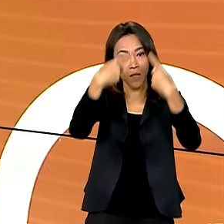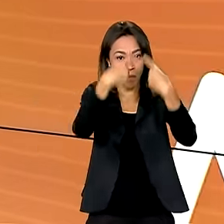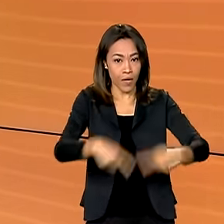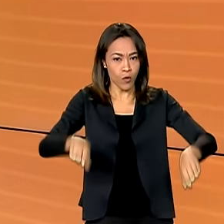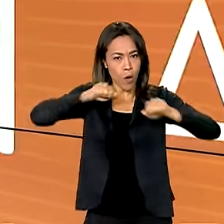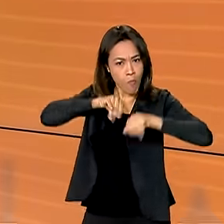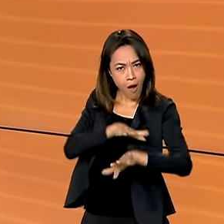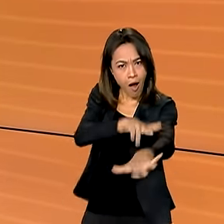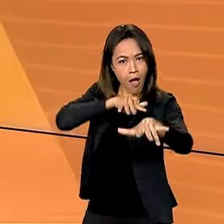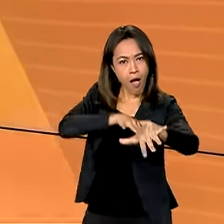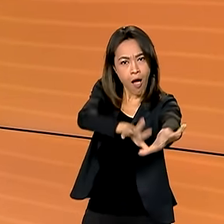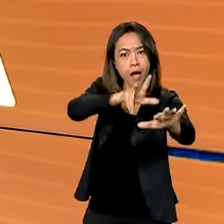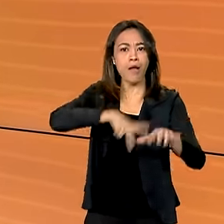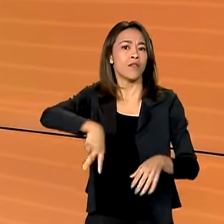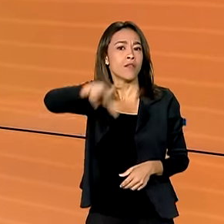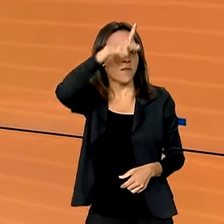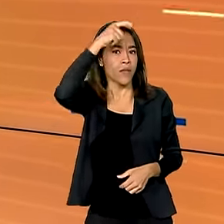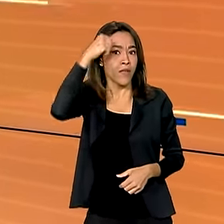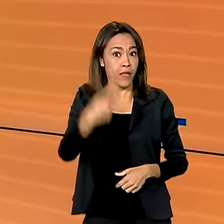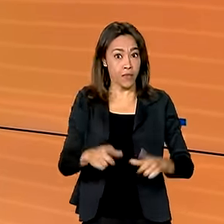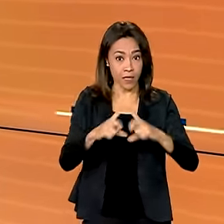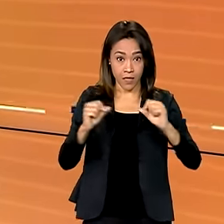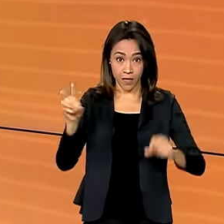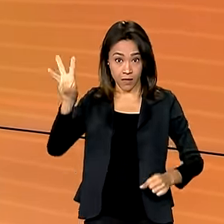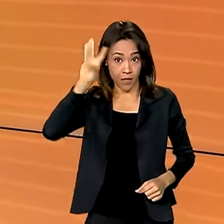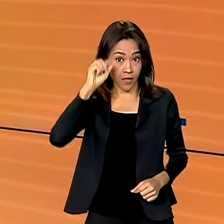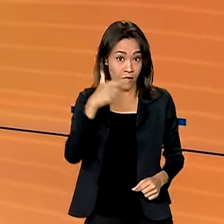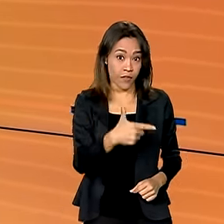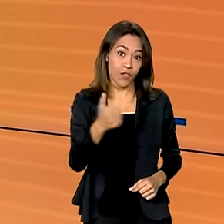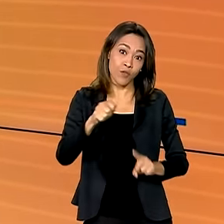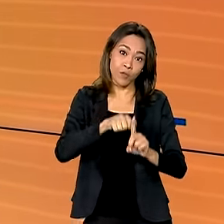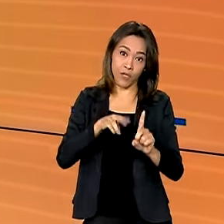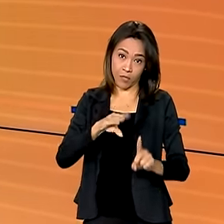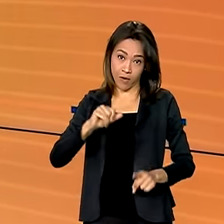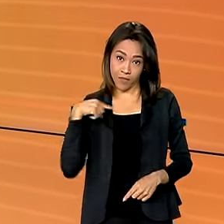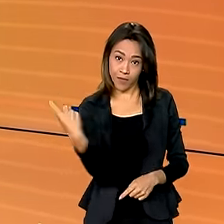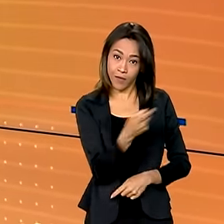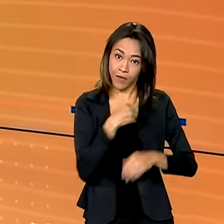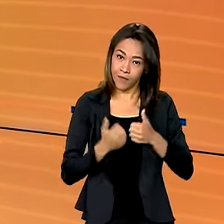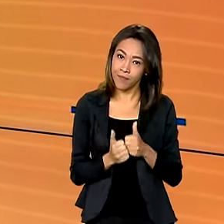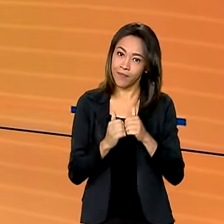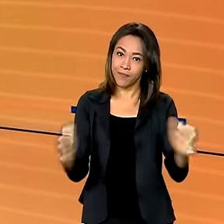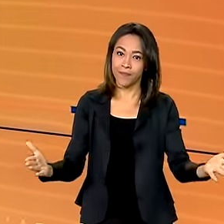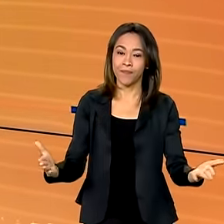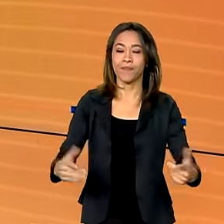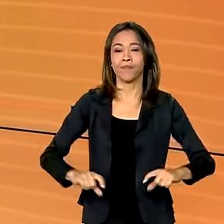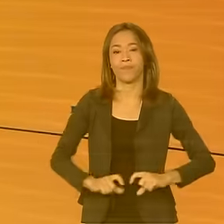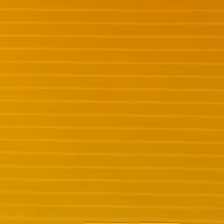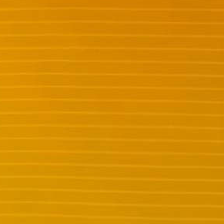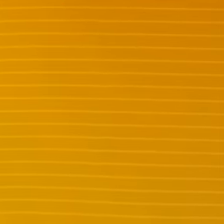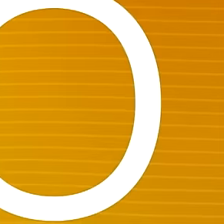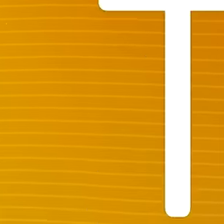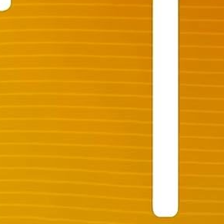da Marcha dos Prefeitos em Brasília. Terça-feira, 21 de maio. O Brasil em Dia começa agora.